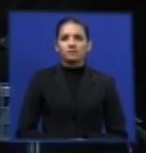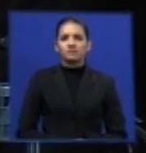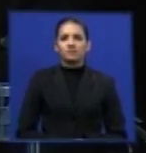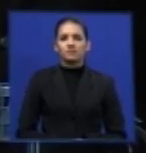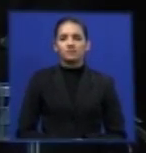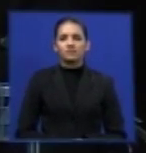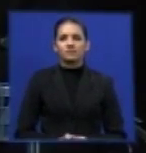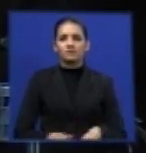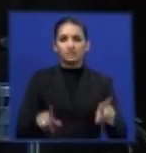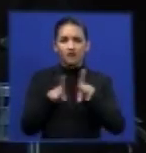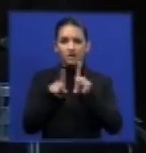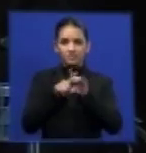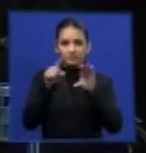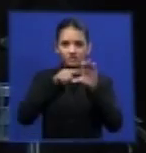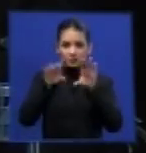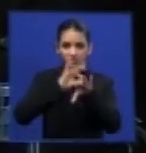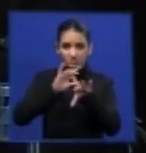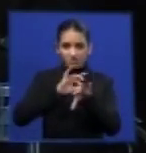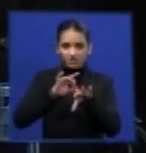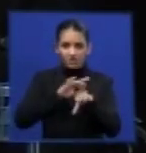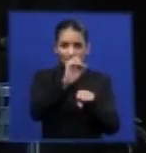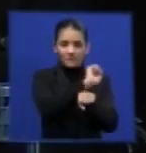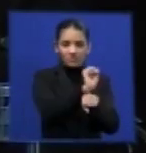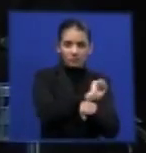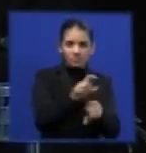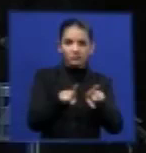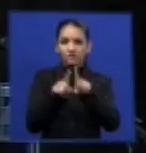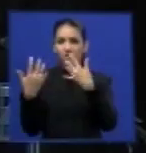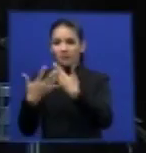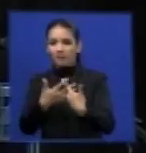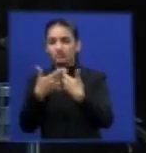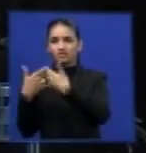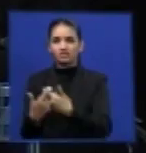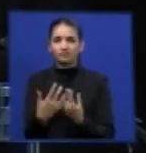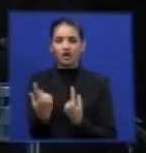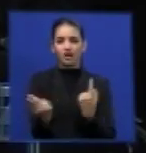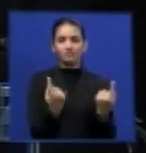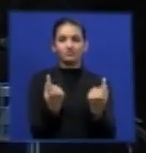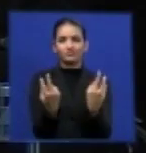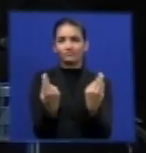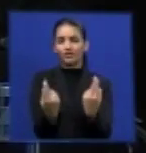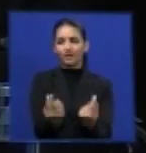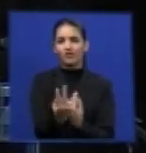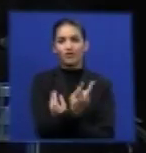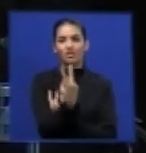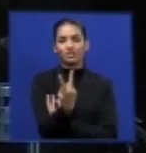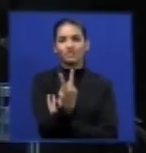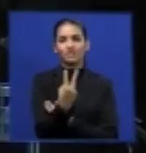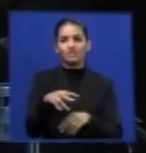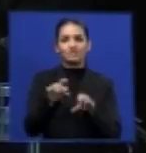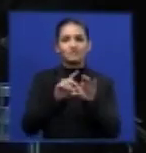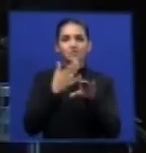perspectiva os pneus de automóvel e os pneus de caminhão e as realidades desses setores são totalmente distintas